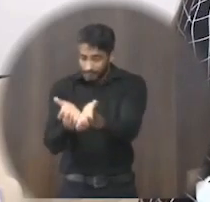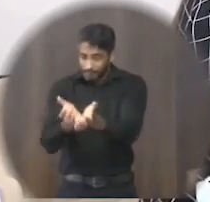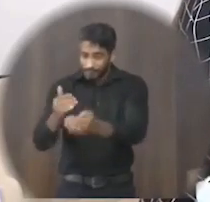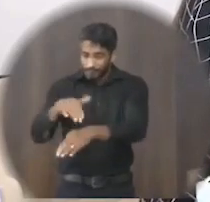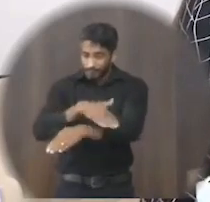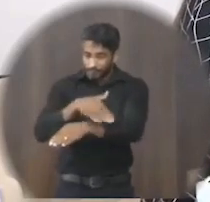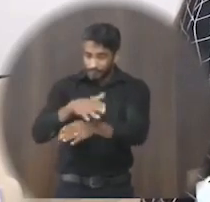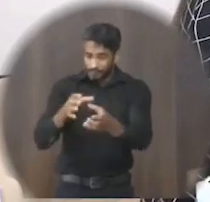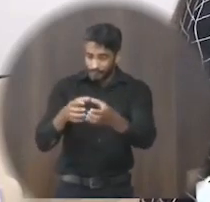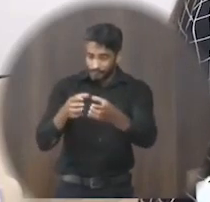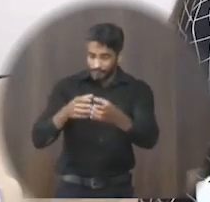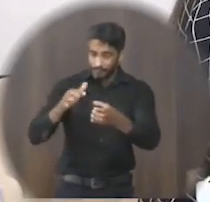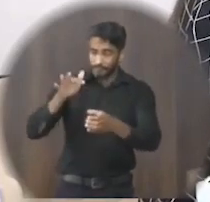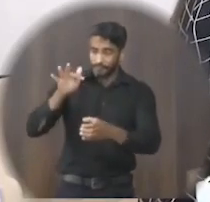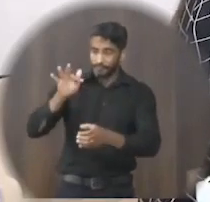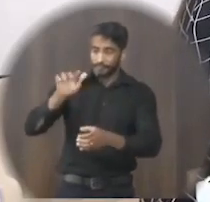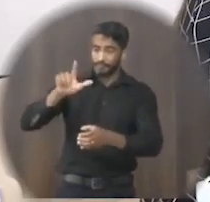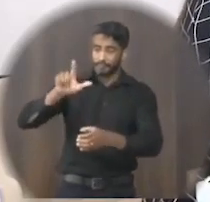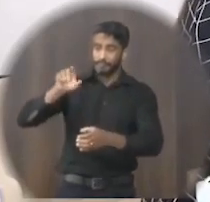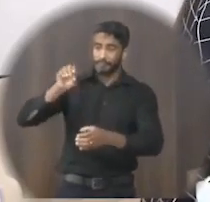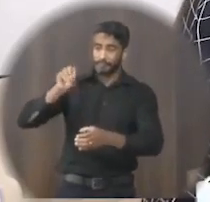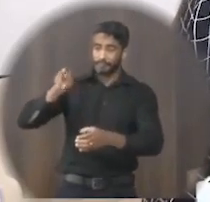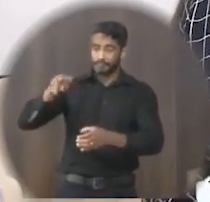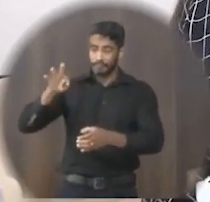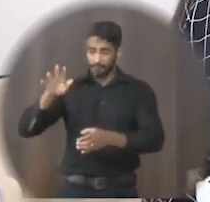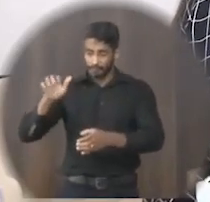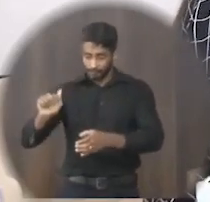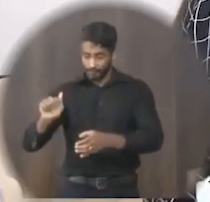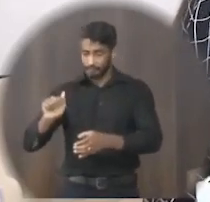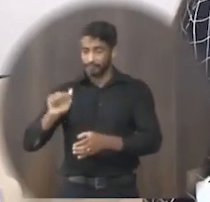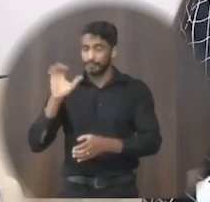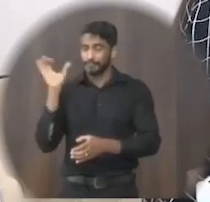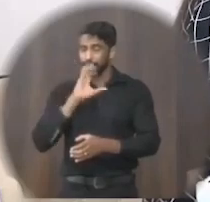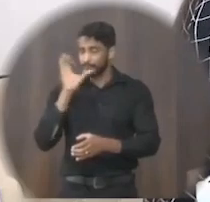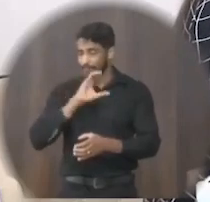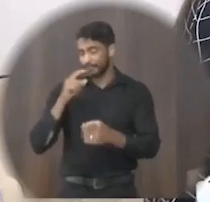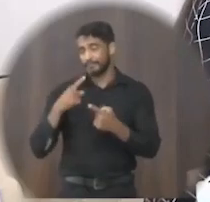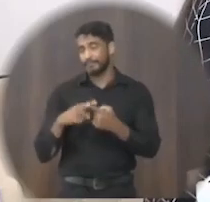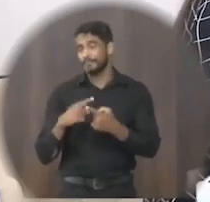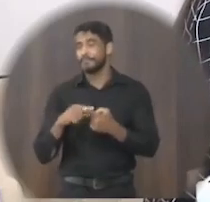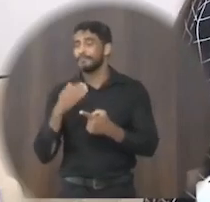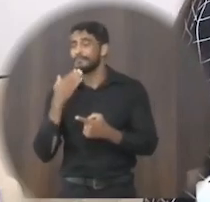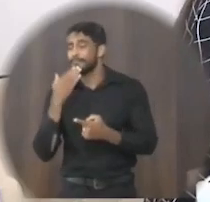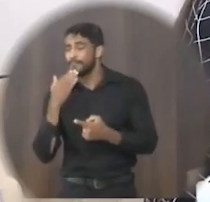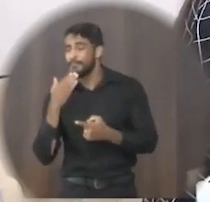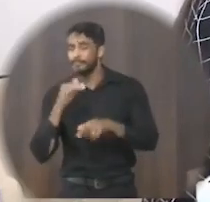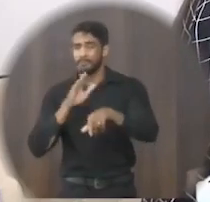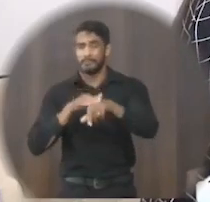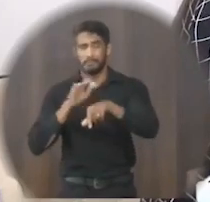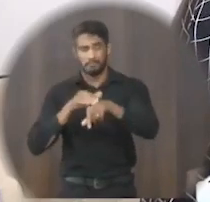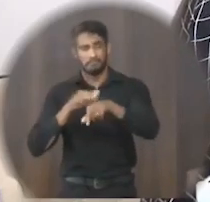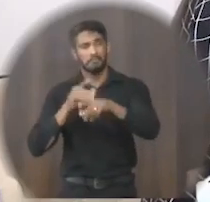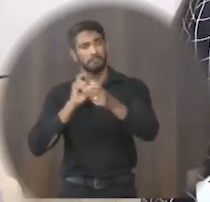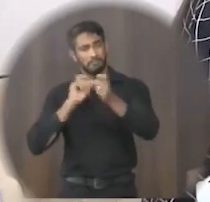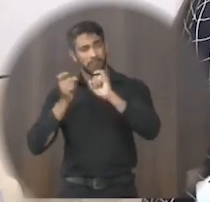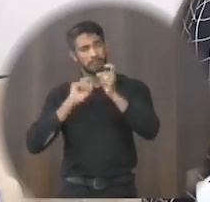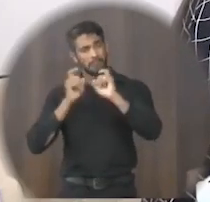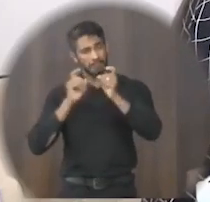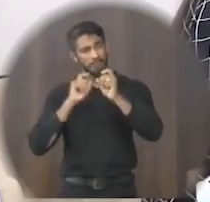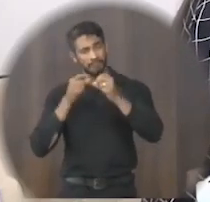ali na comunidade floresta muquem terra nova porque eles me solicitaram a presença lá em uma reunião